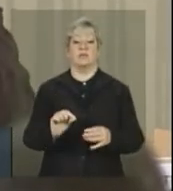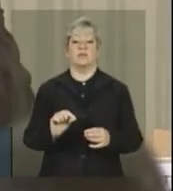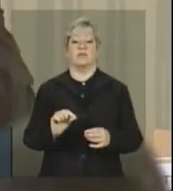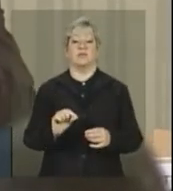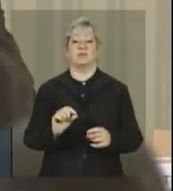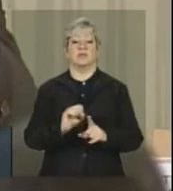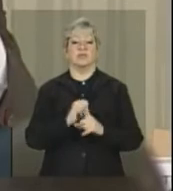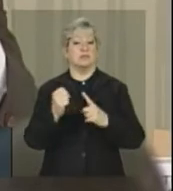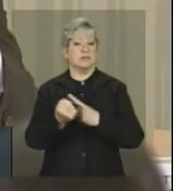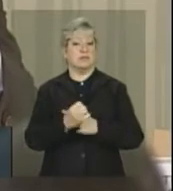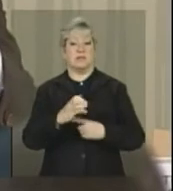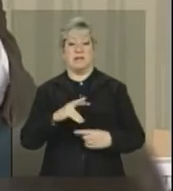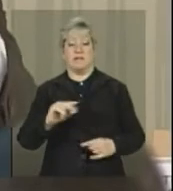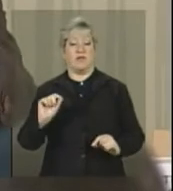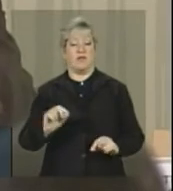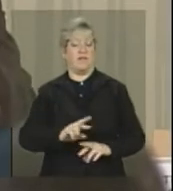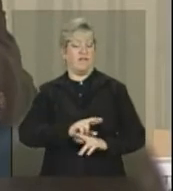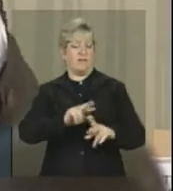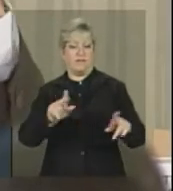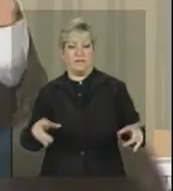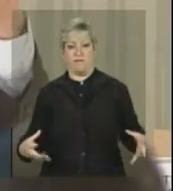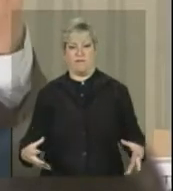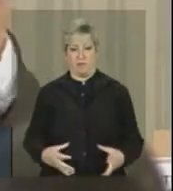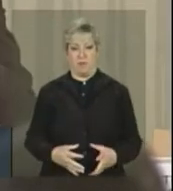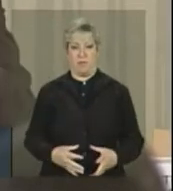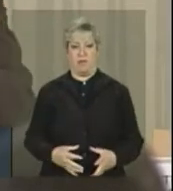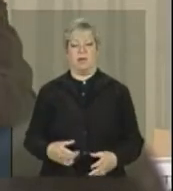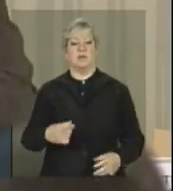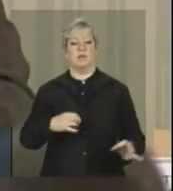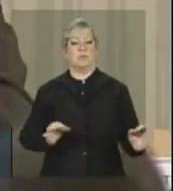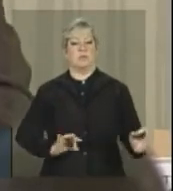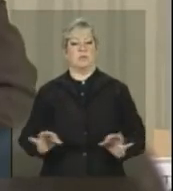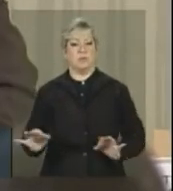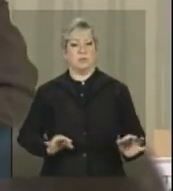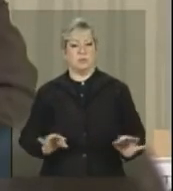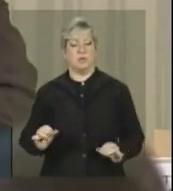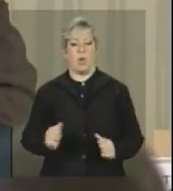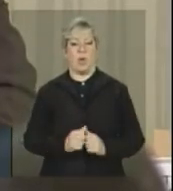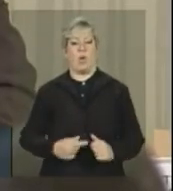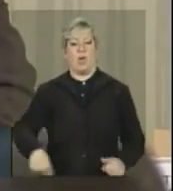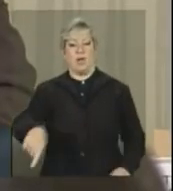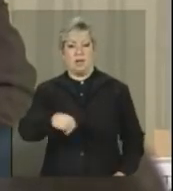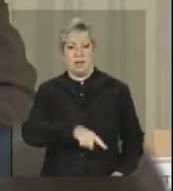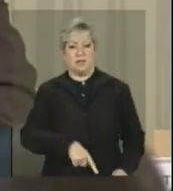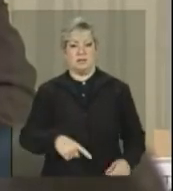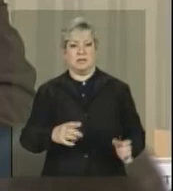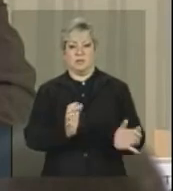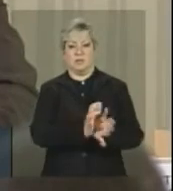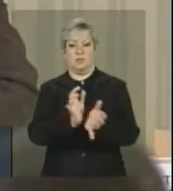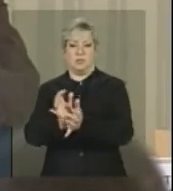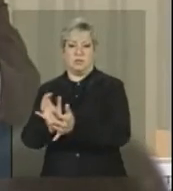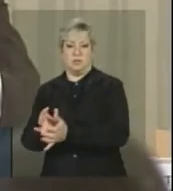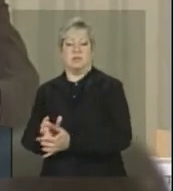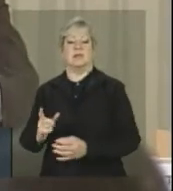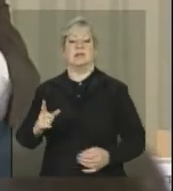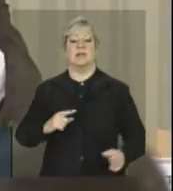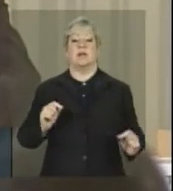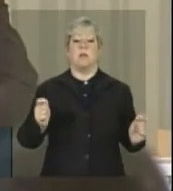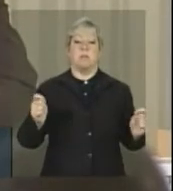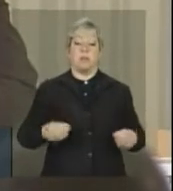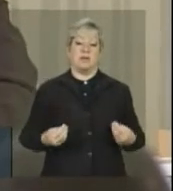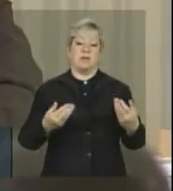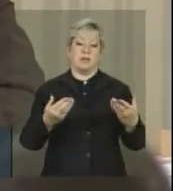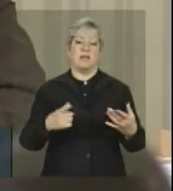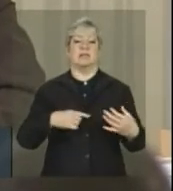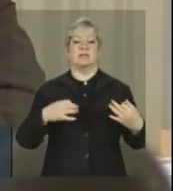civil nas mais variadas formas. Nós temos um conjunto de arranjos com essas instituições que estão possibilitando e